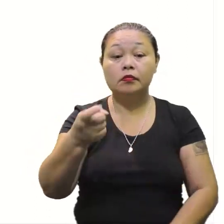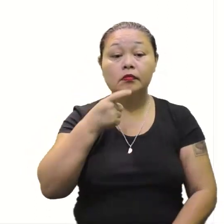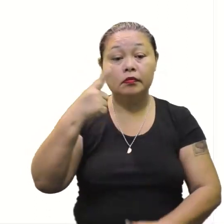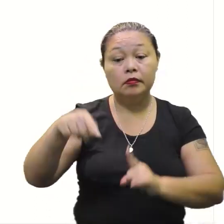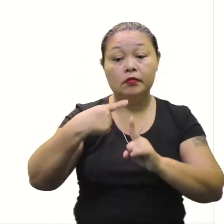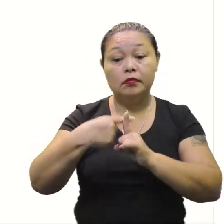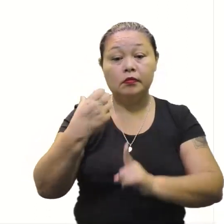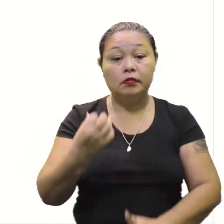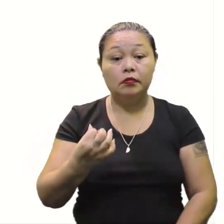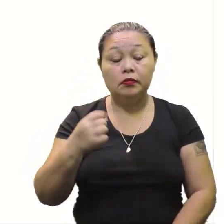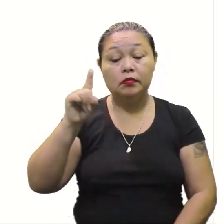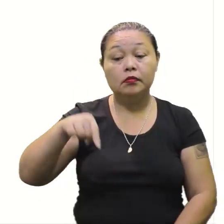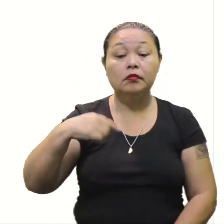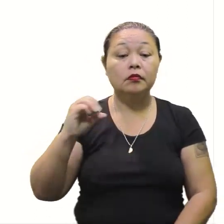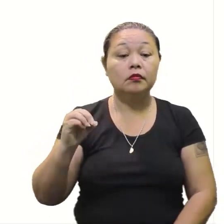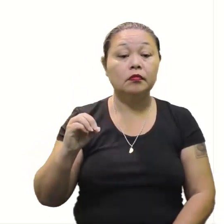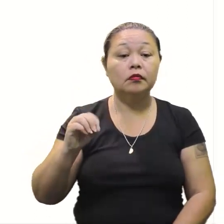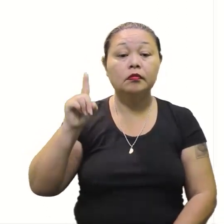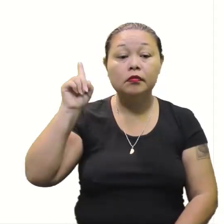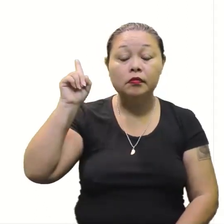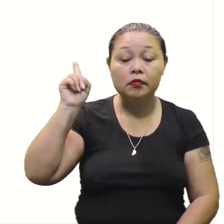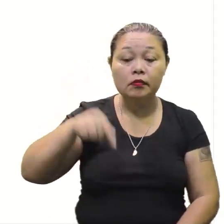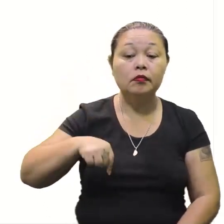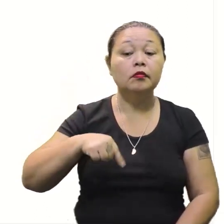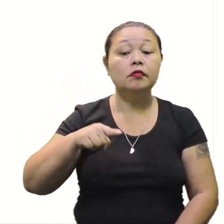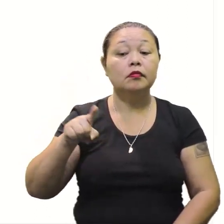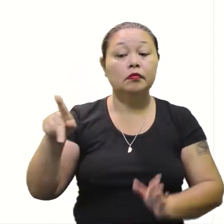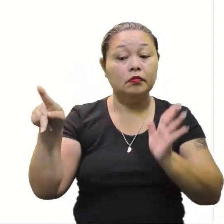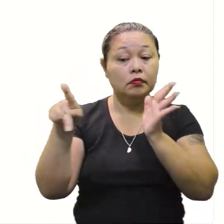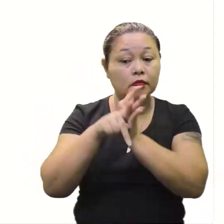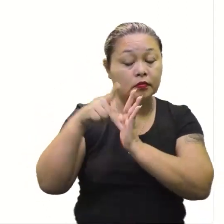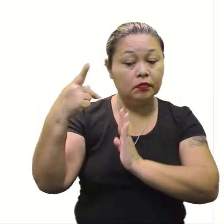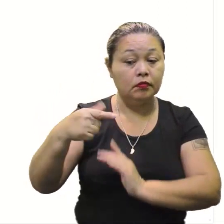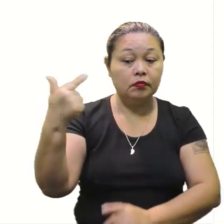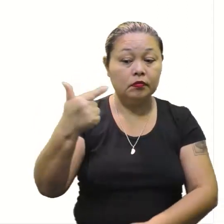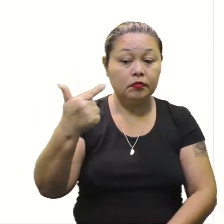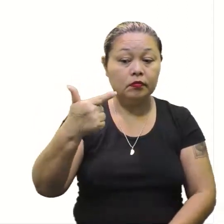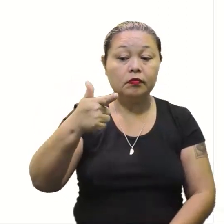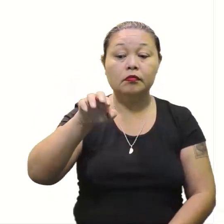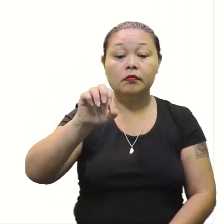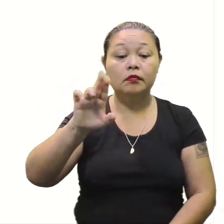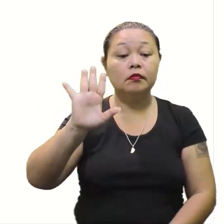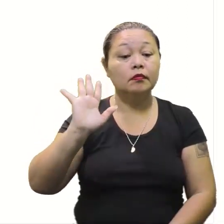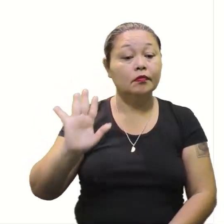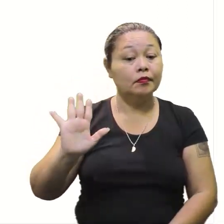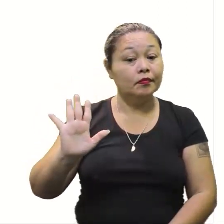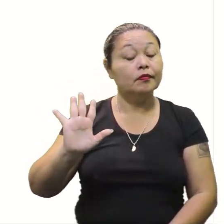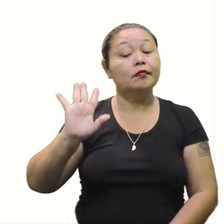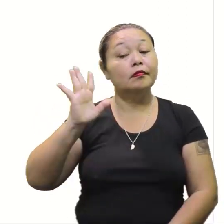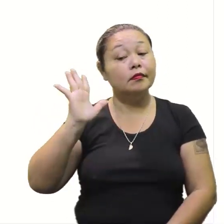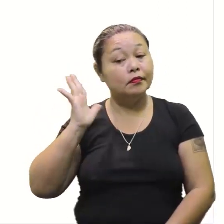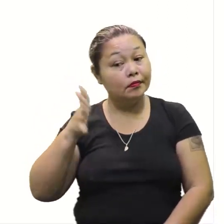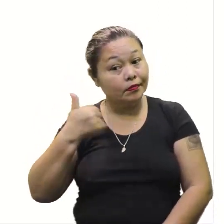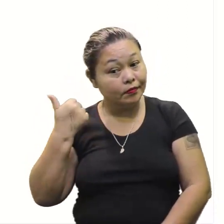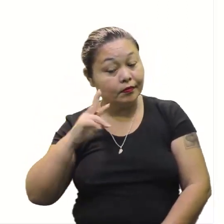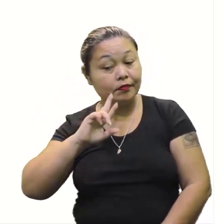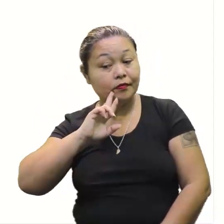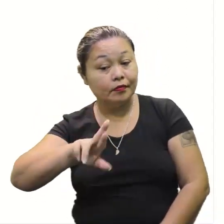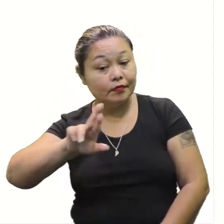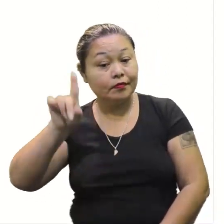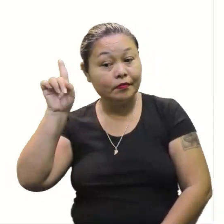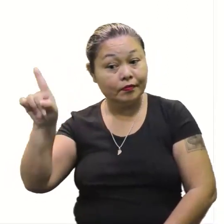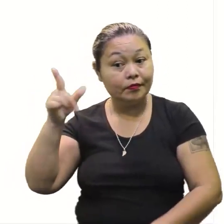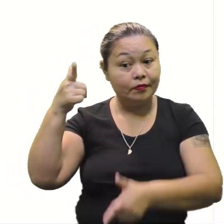mais 6 igual a zero. É uma equação do segundo grau. Então, já, já, vamos resolver